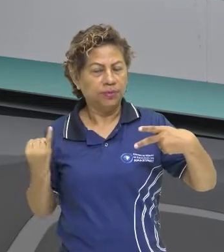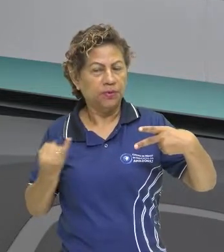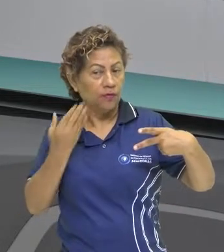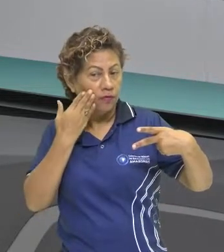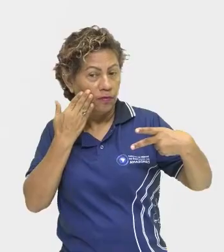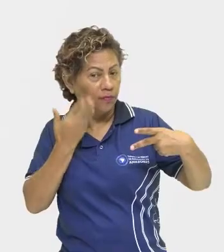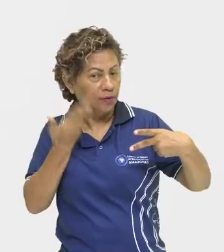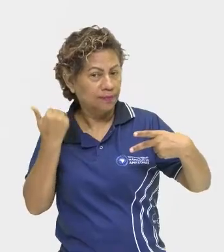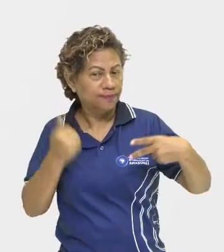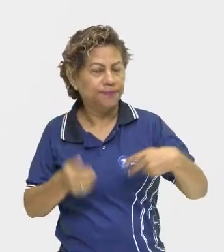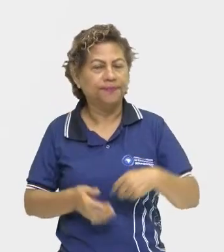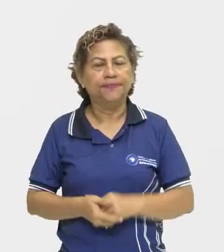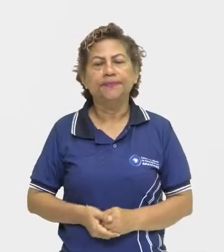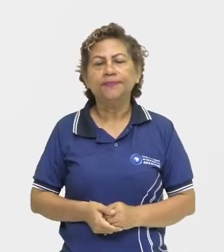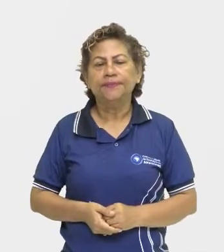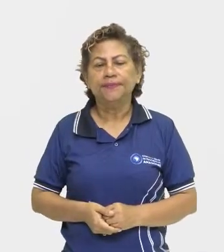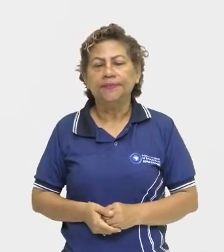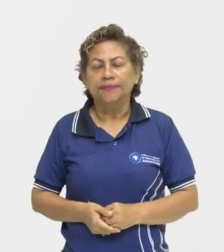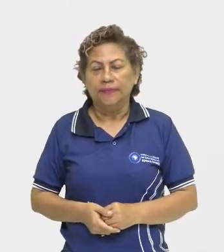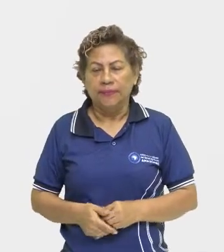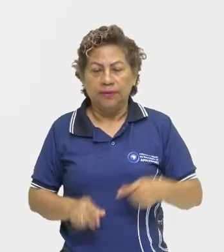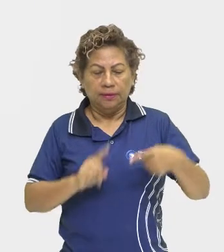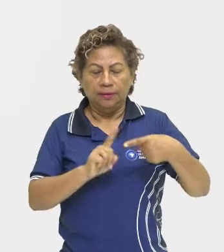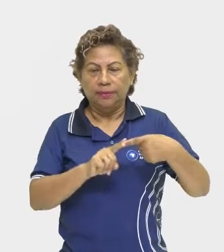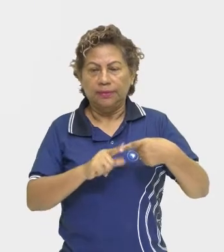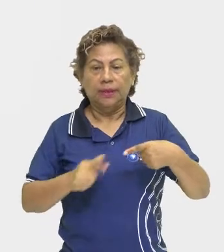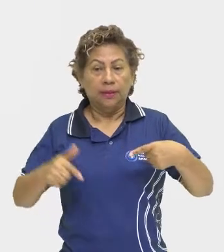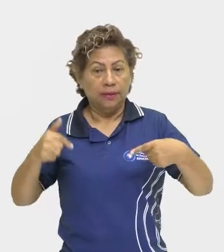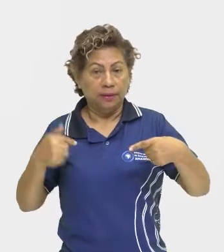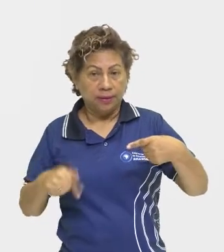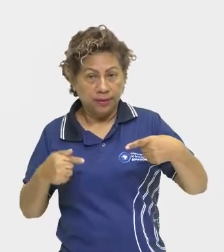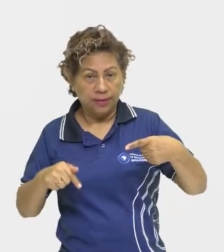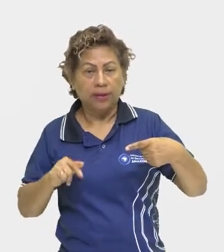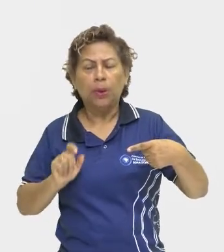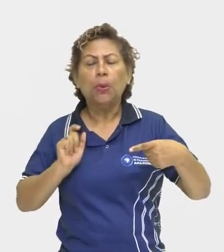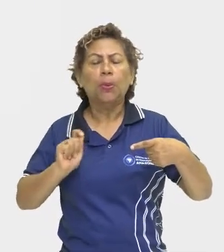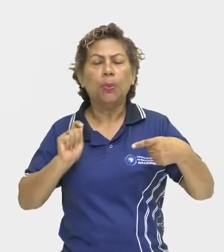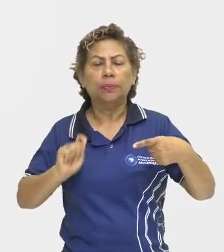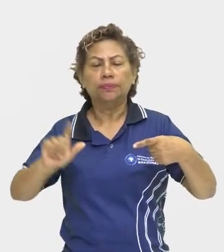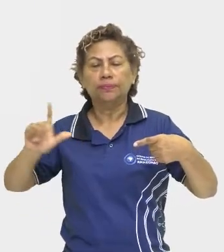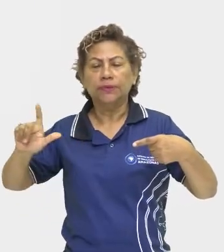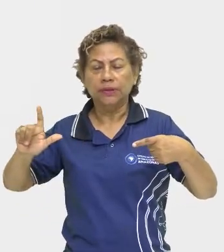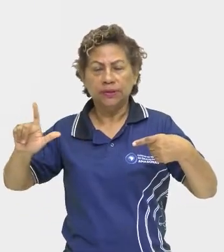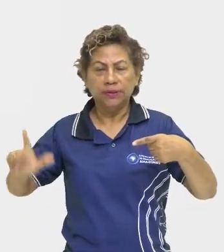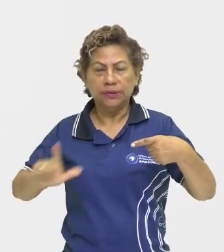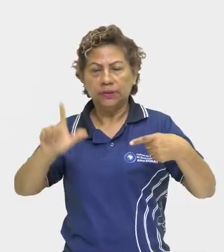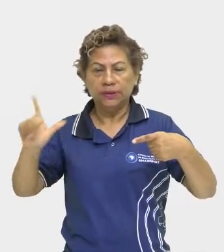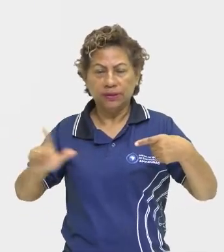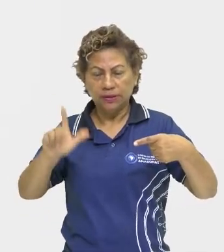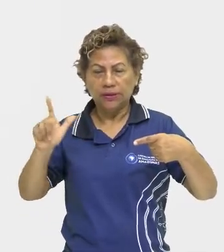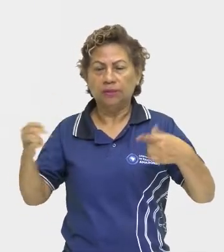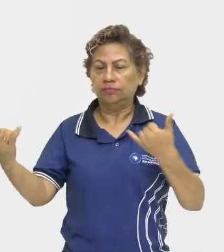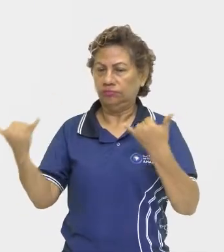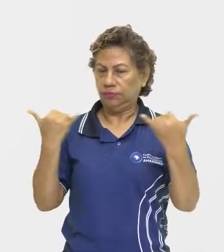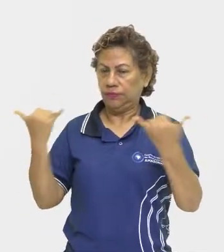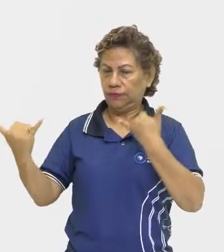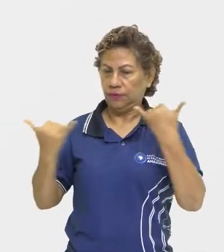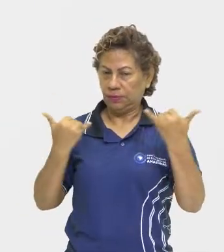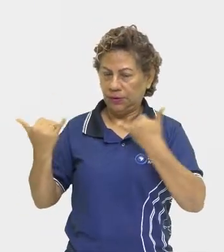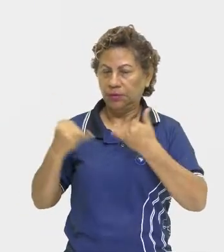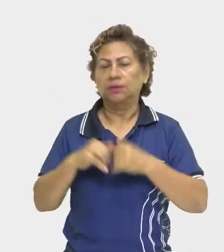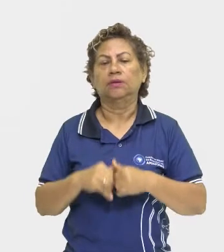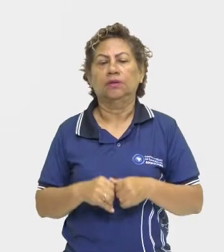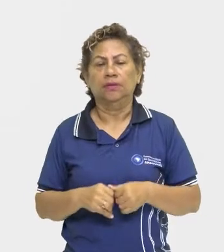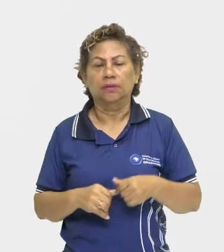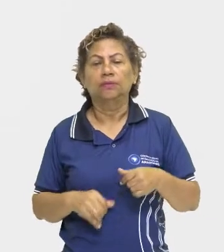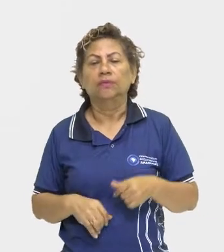ver quais são? O quinhentismo, que é a literatura constituída pela literatura de informação ou a